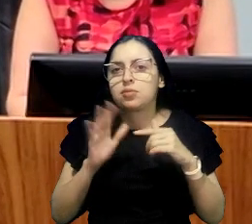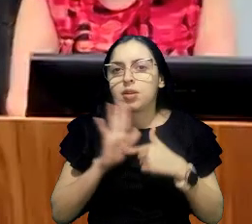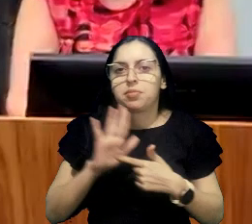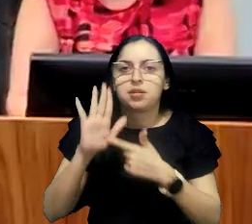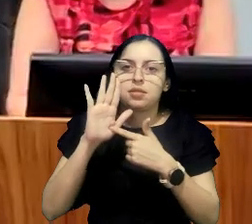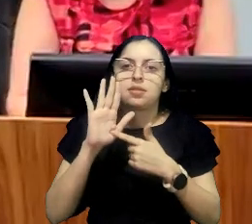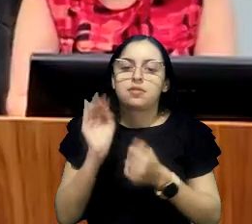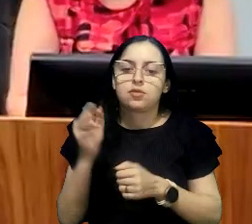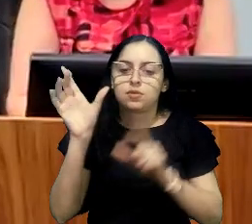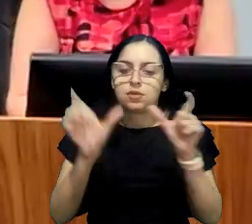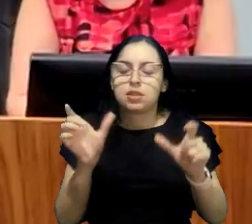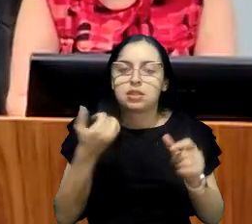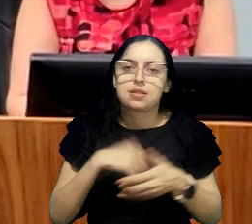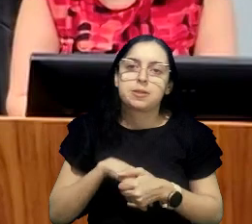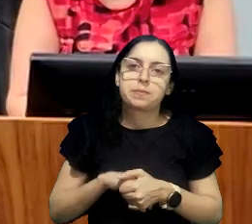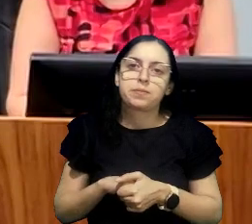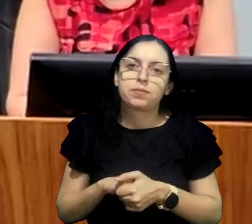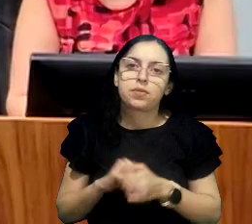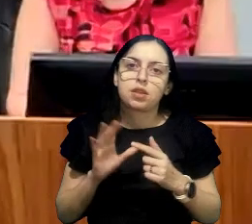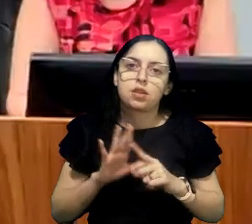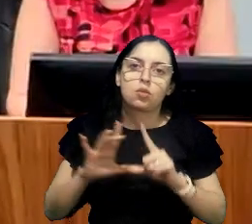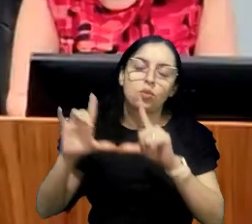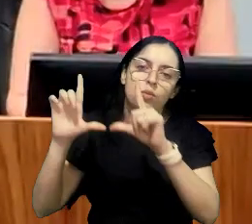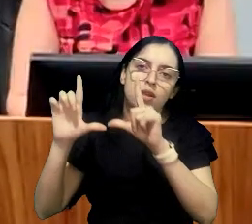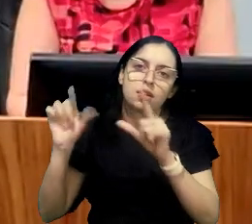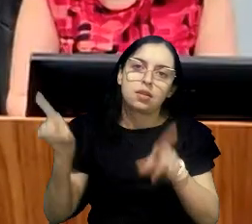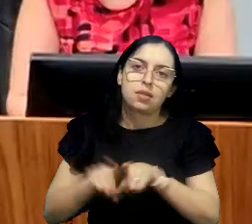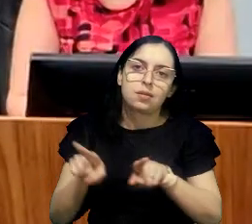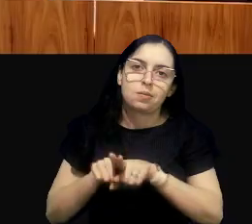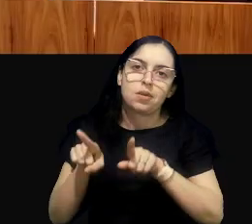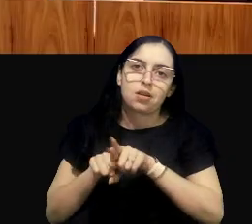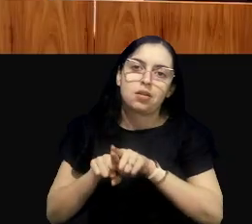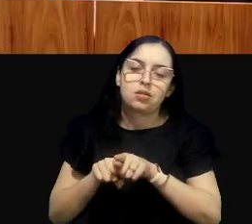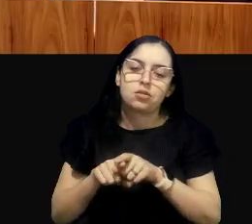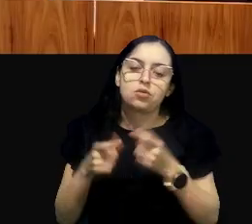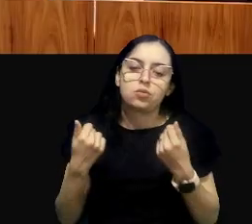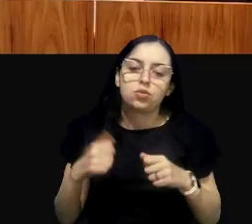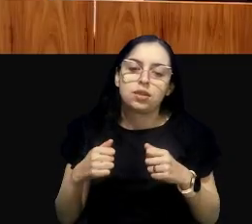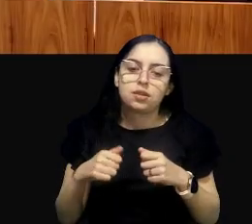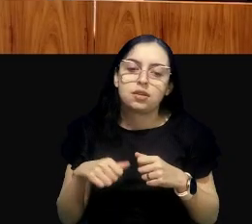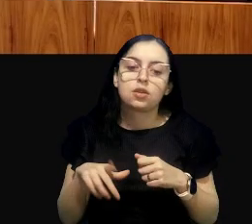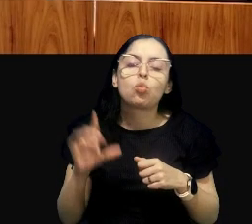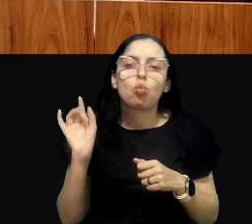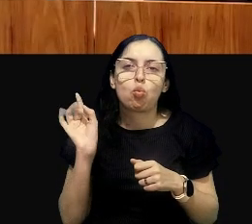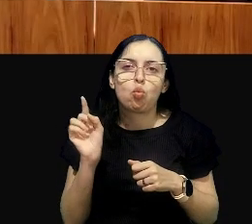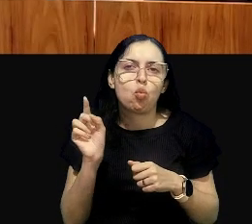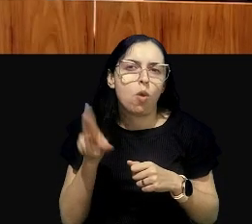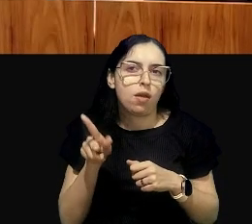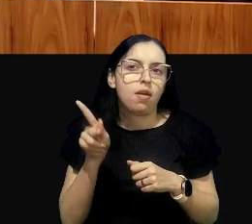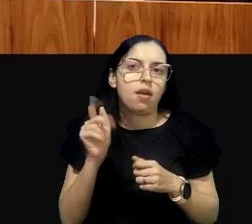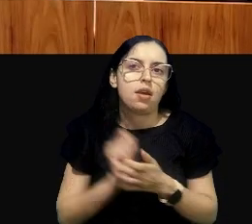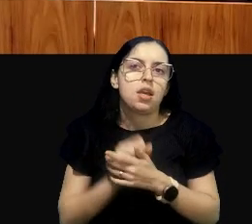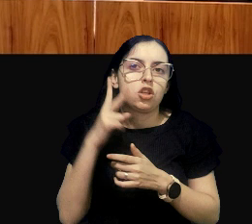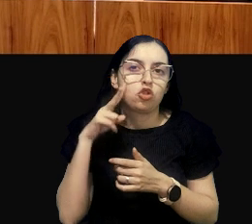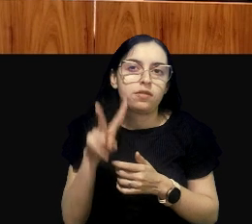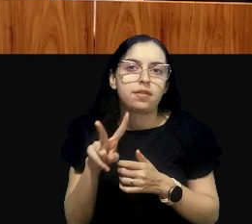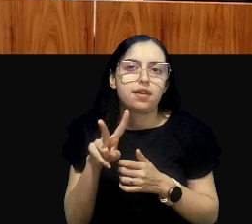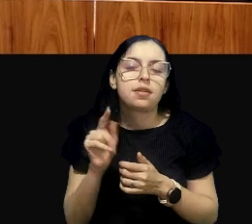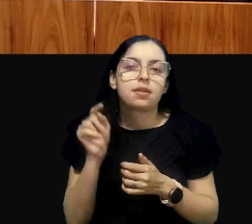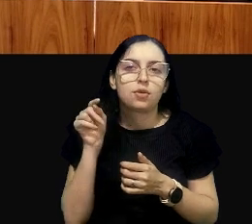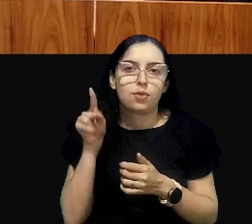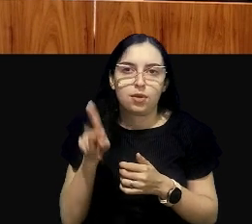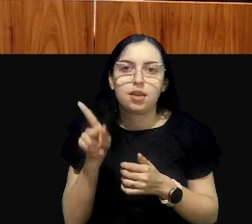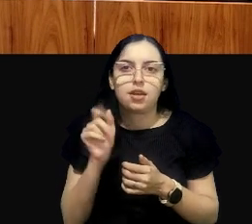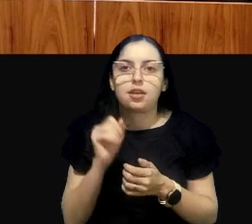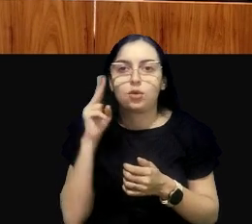aí para vocês. Eu vou compartilhar minha tela também. Se vocês puderem só dar o ok que vocês estão vendo o slide. tá.